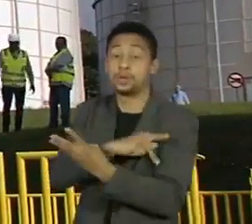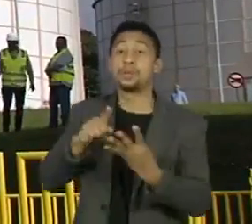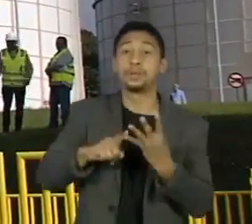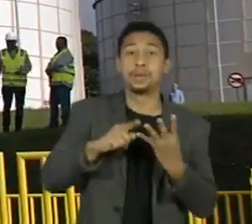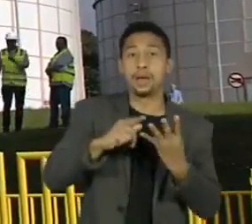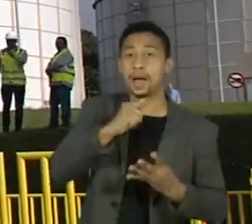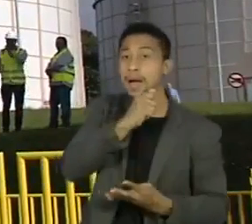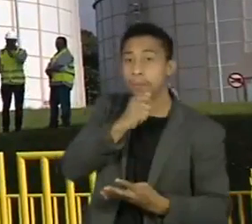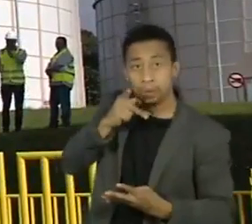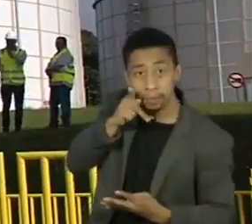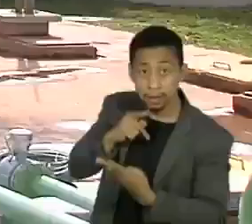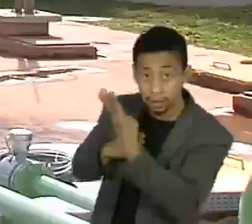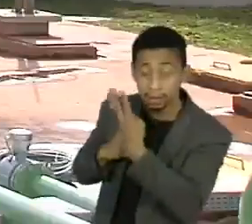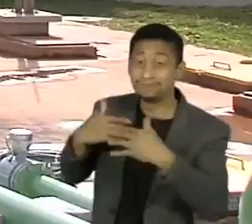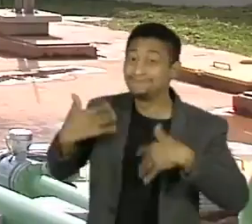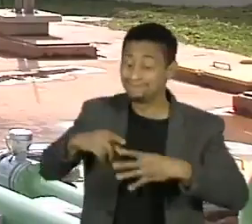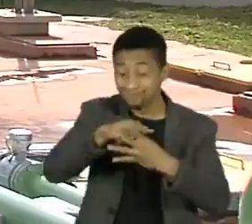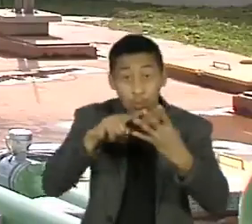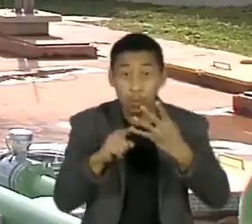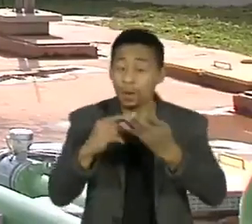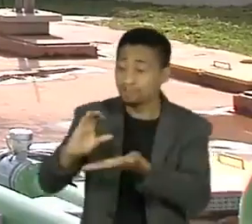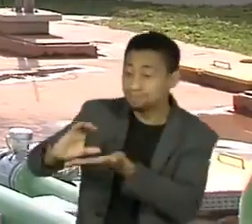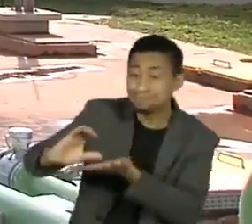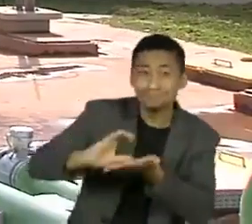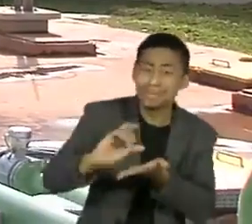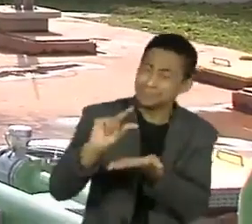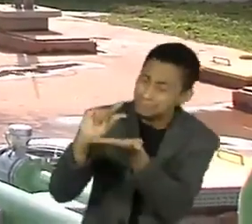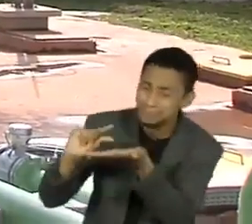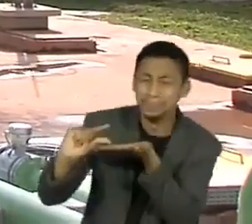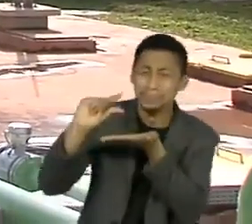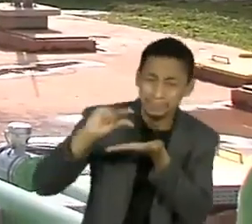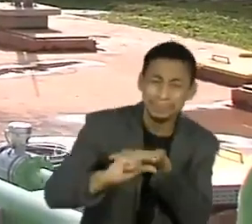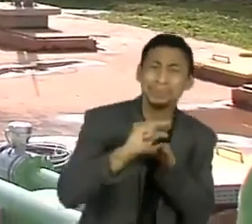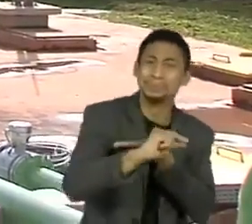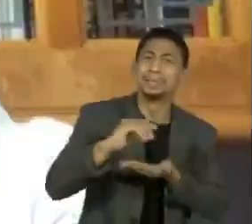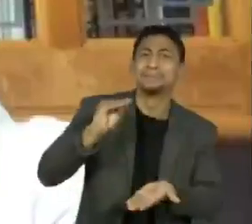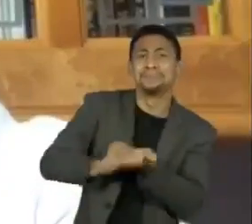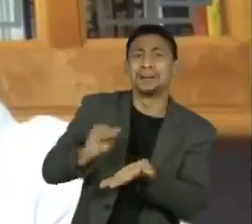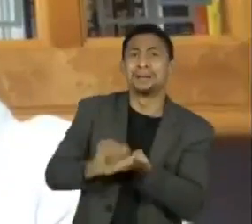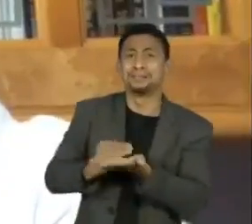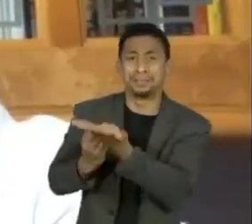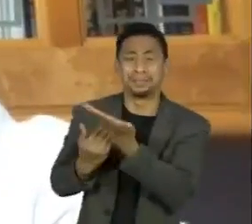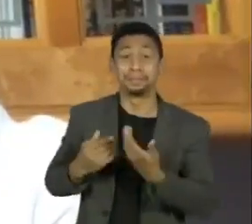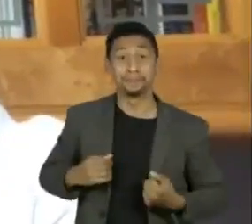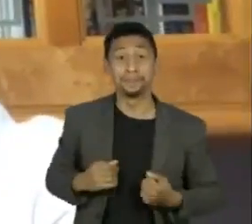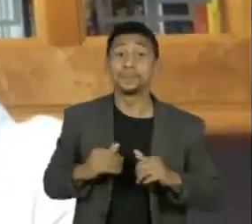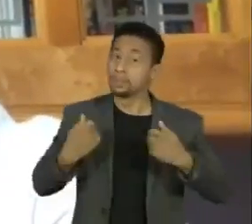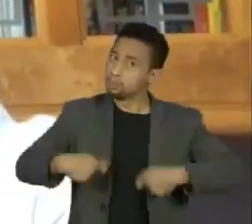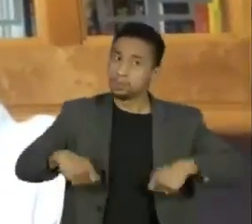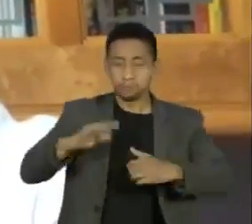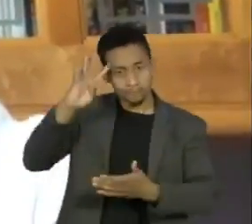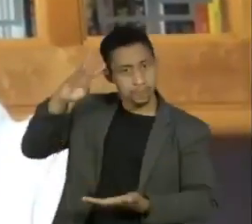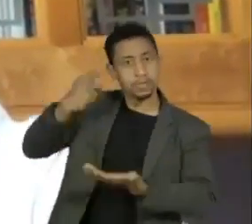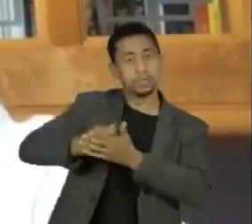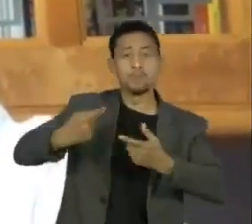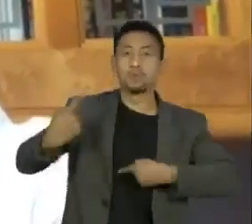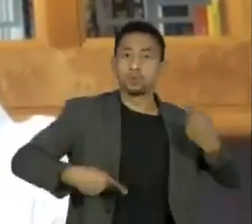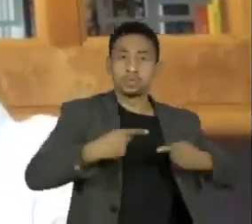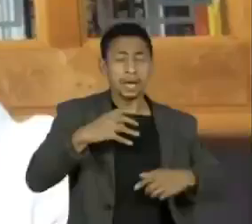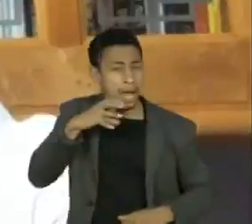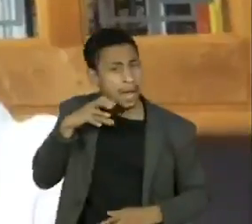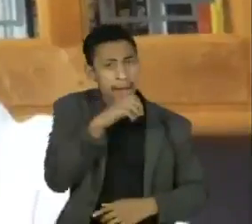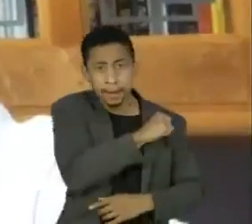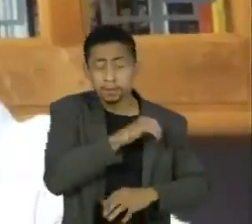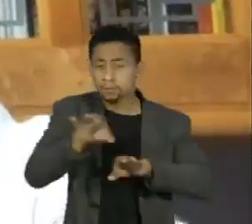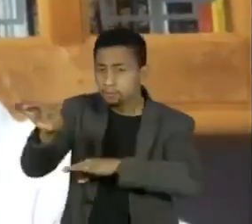Atualmente, todos investem menos do que o necessário para a universalização do serviço. Precisará decisão política rápida,